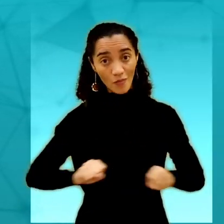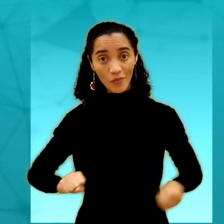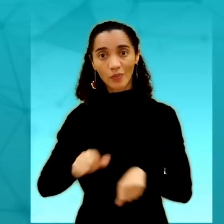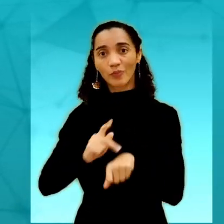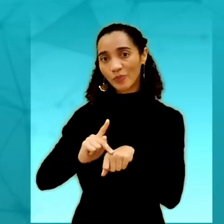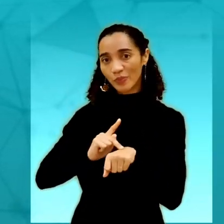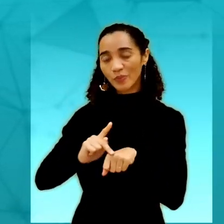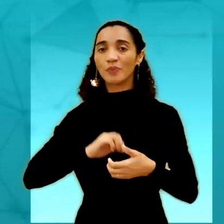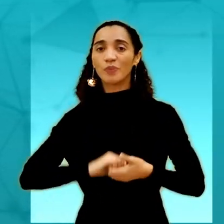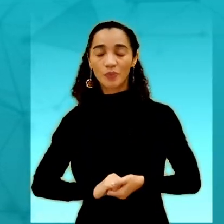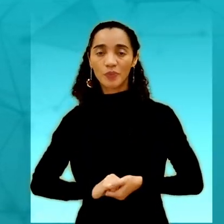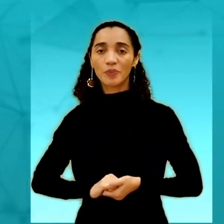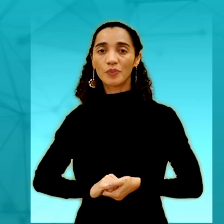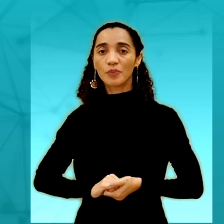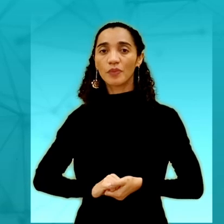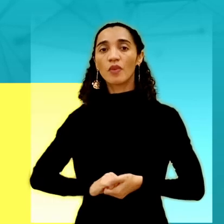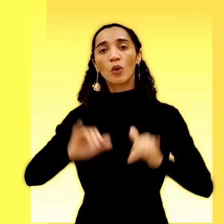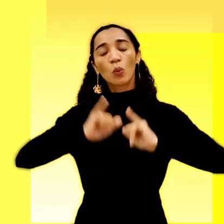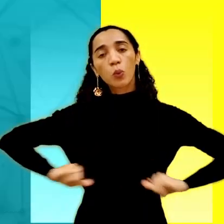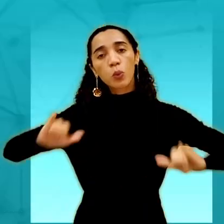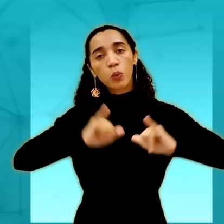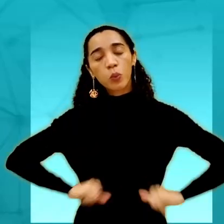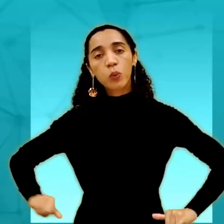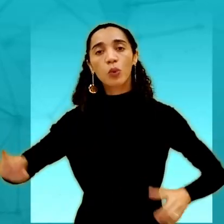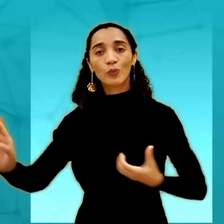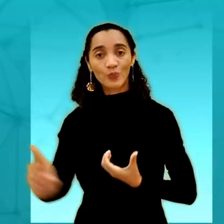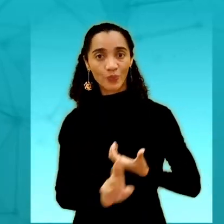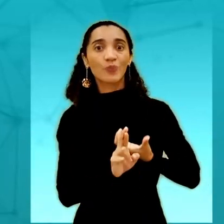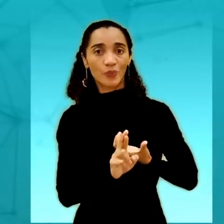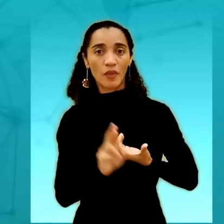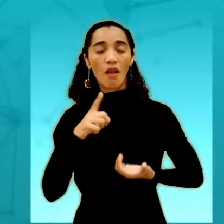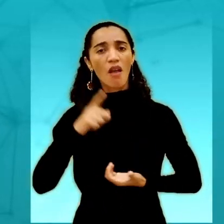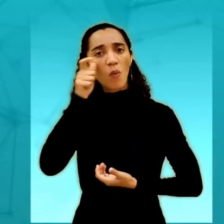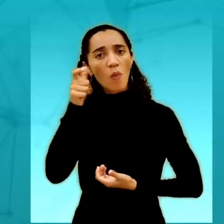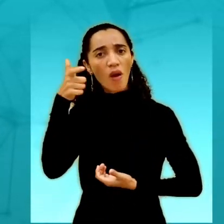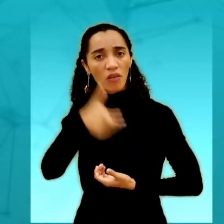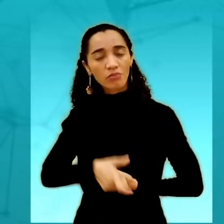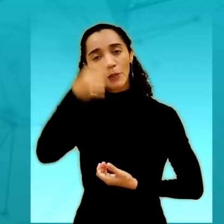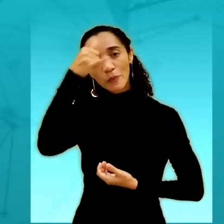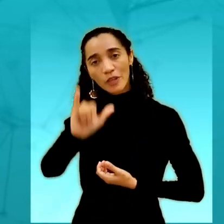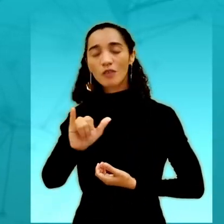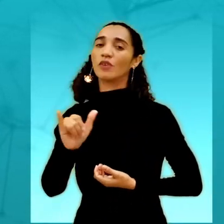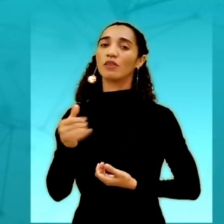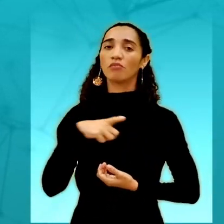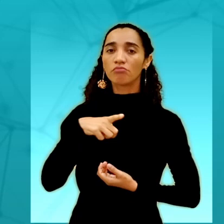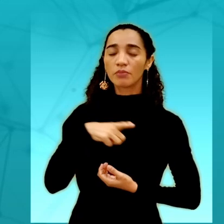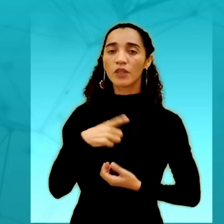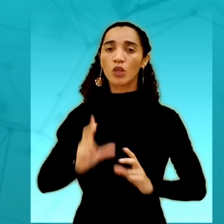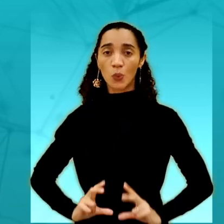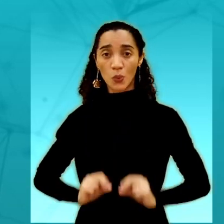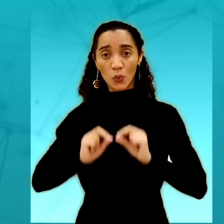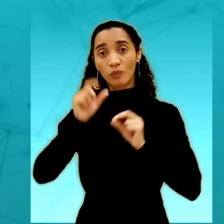e faixa preta em judô, Tiago Brito. A campanha Outubro Rosa surgiu como um alerta para a prevenção e